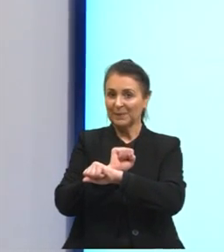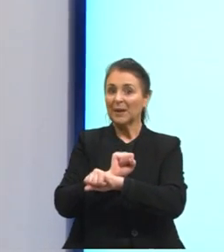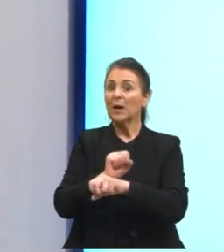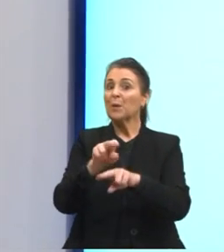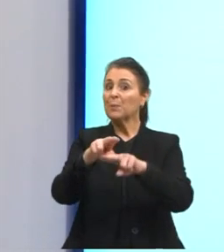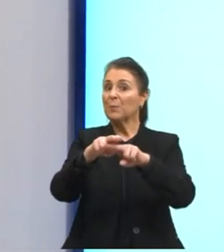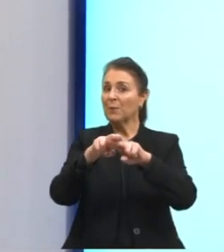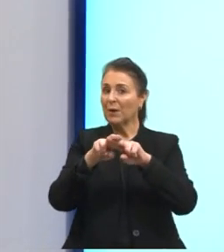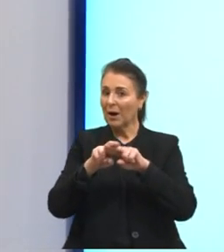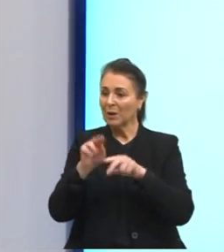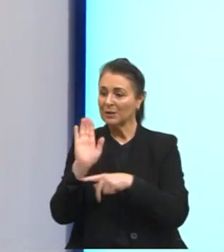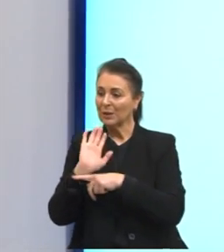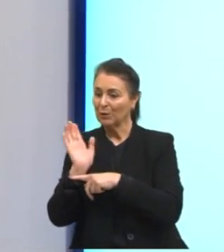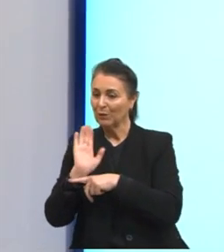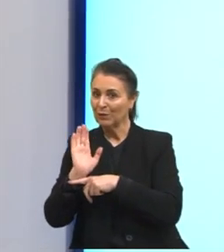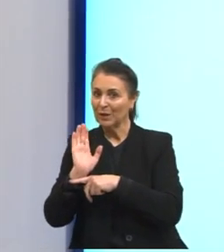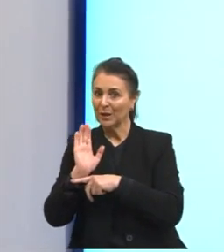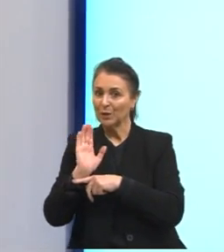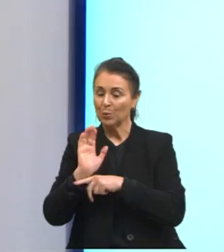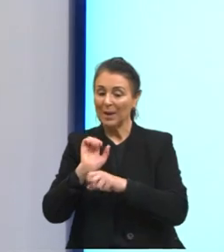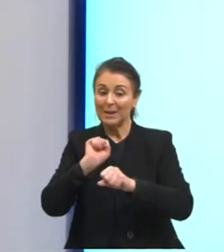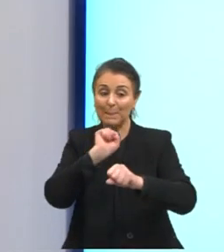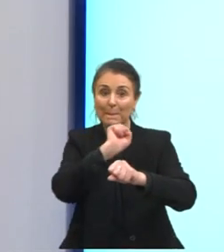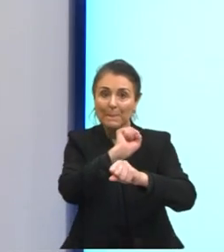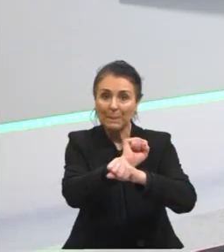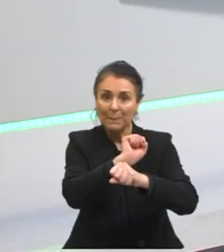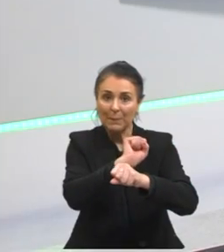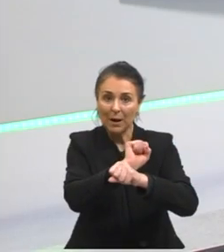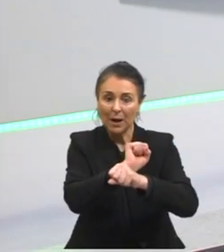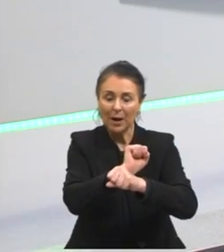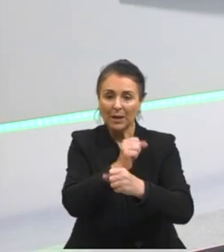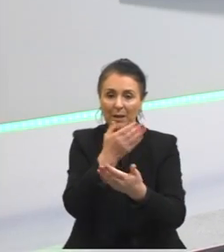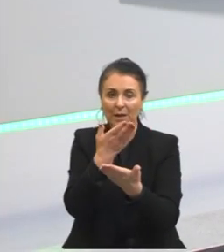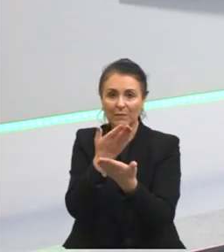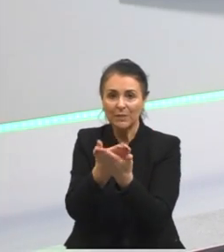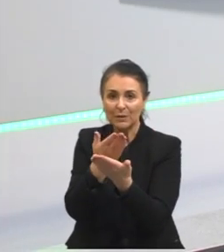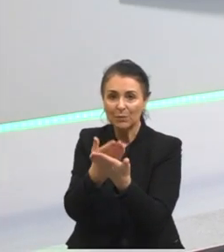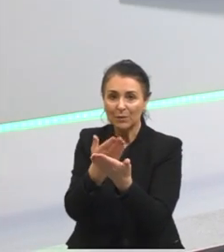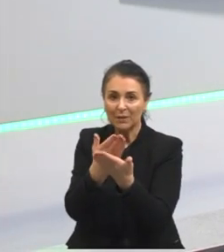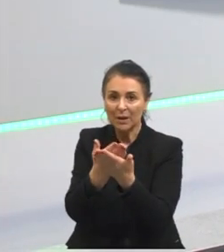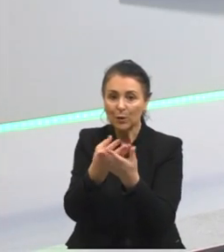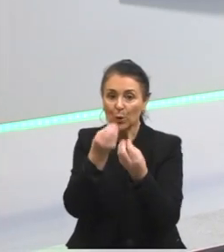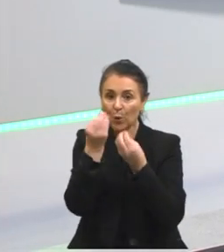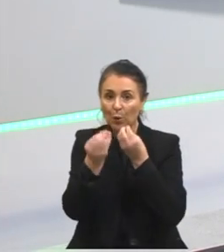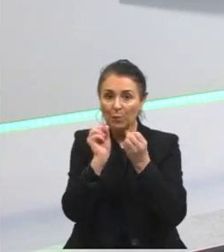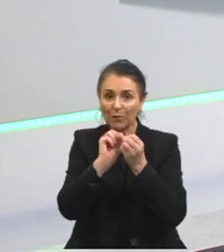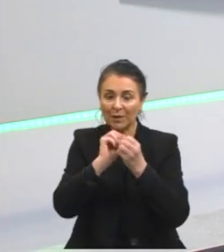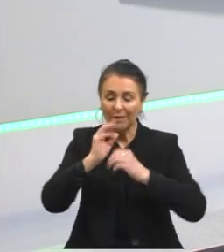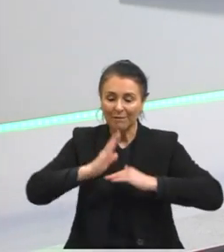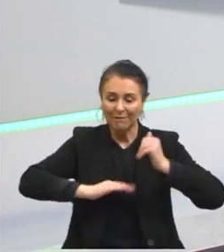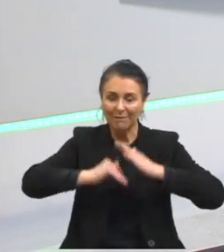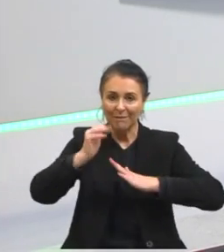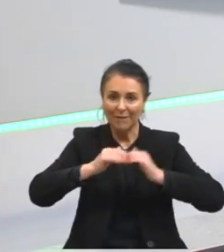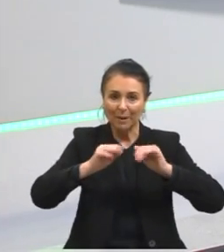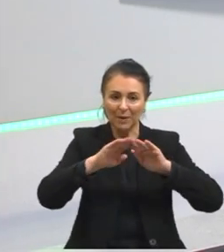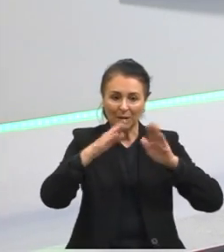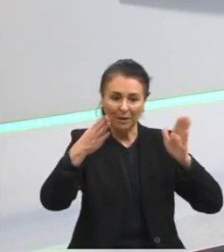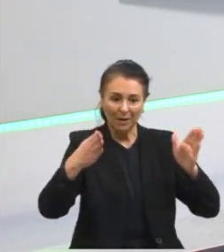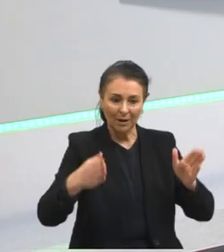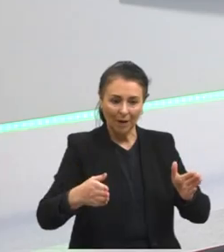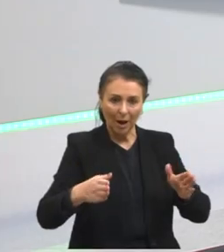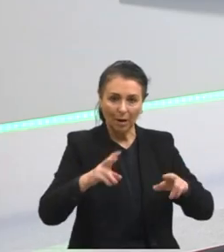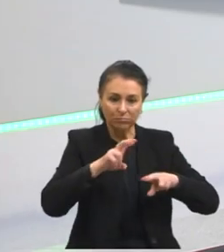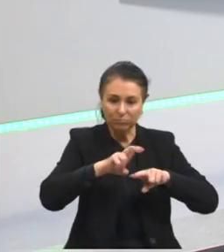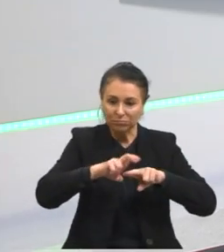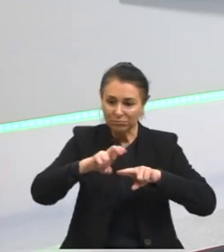parar os filmes para estudar os móveis. Então, ele está assistindo para estudar os móveis.